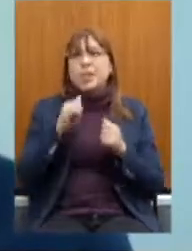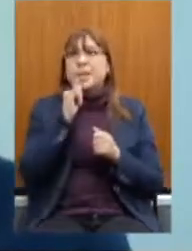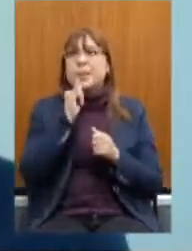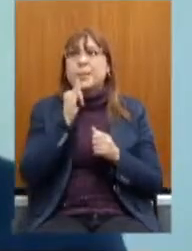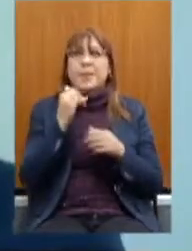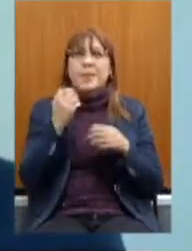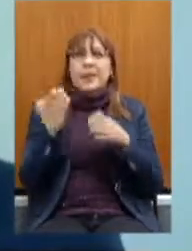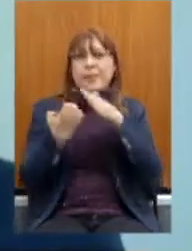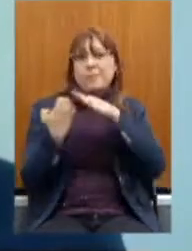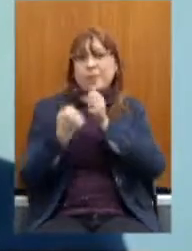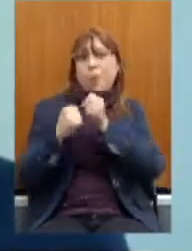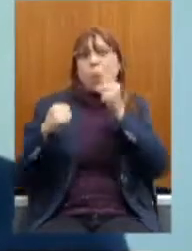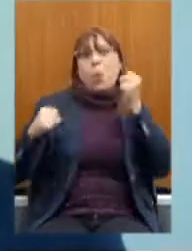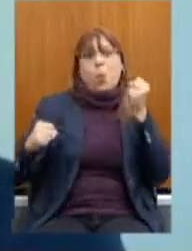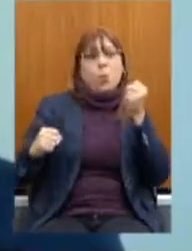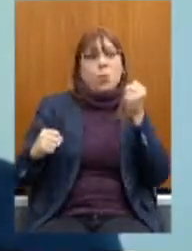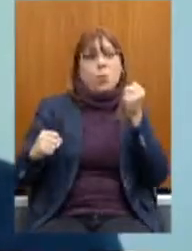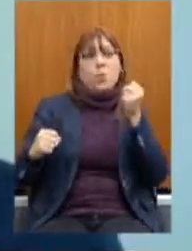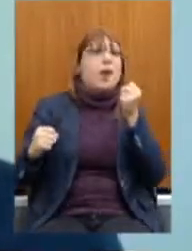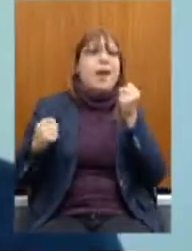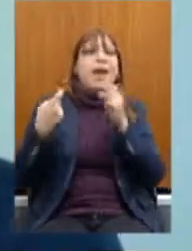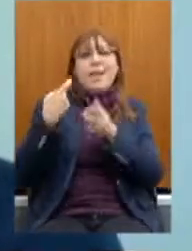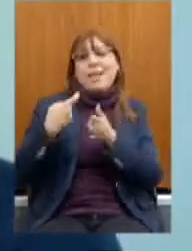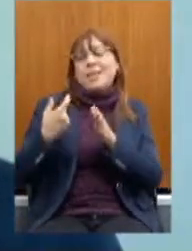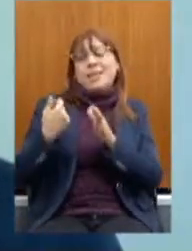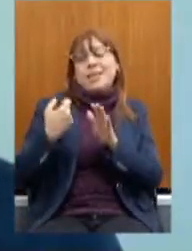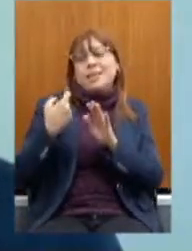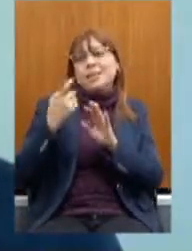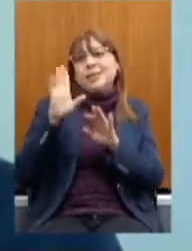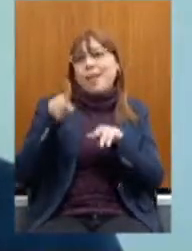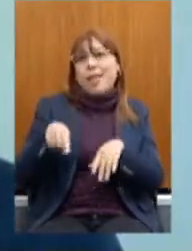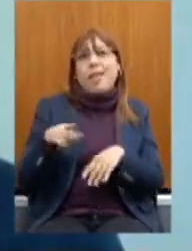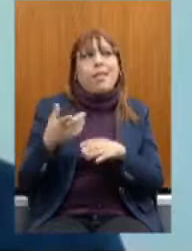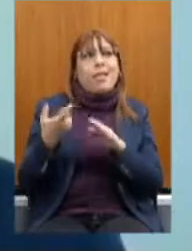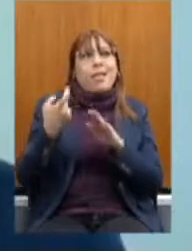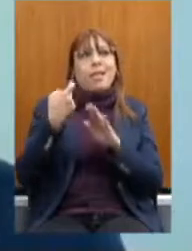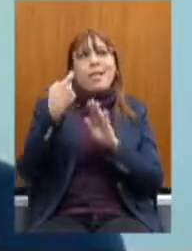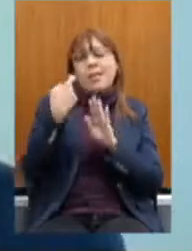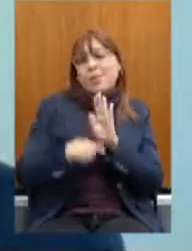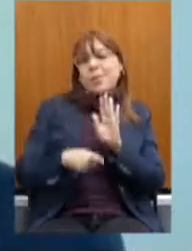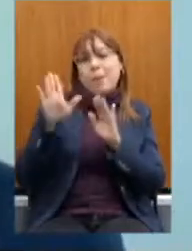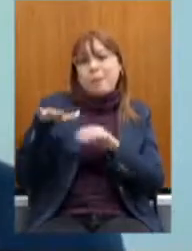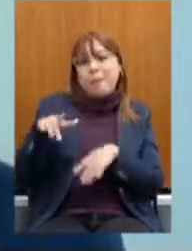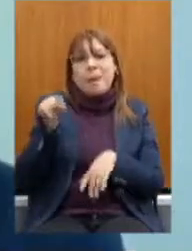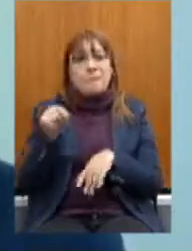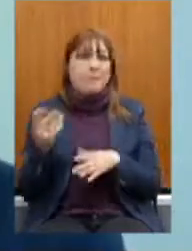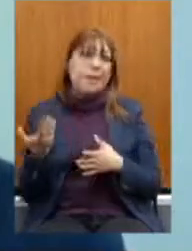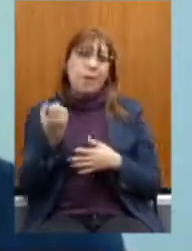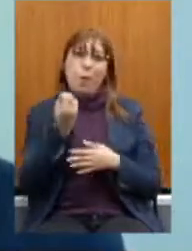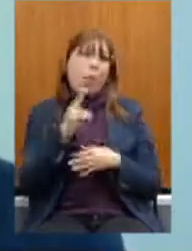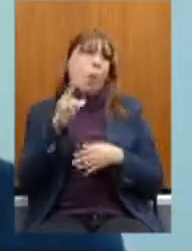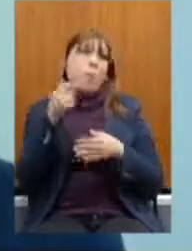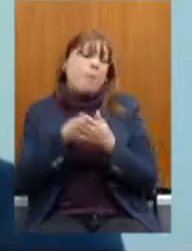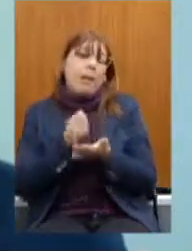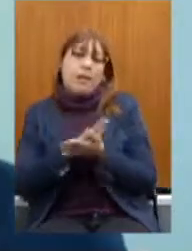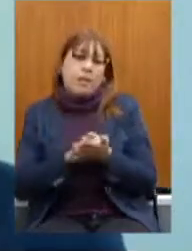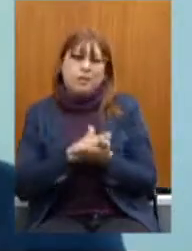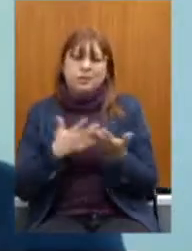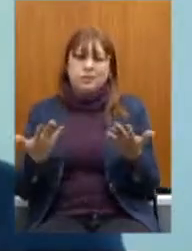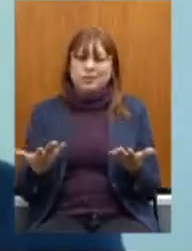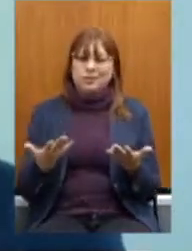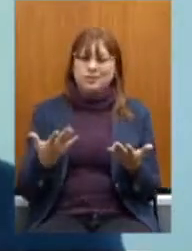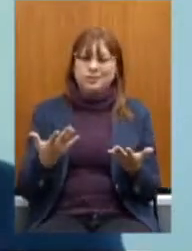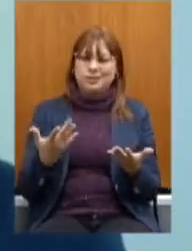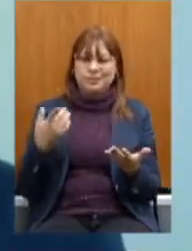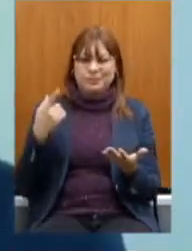pode Prevalecer Por muito tempo A gente tem que ter O carinho E o privilégio De ter Esses